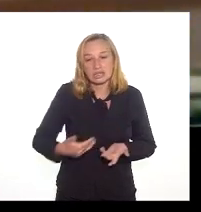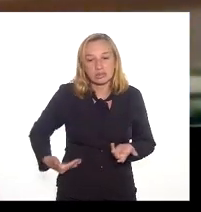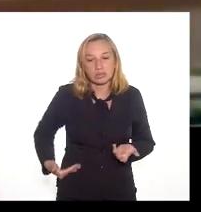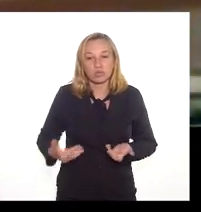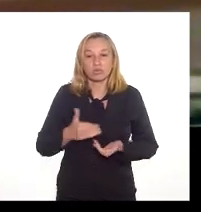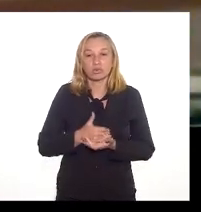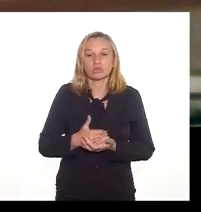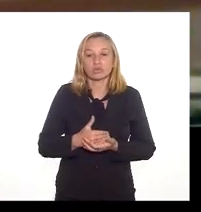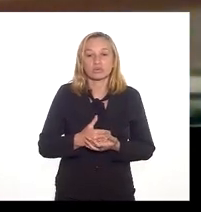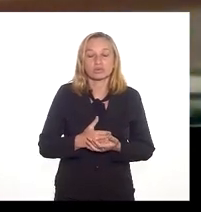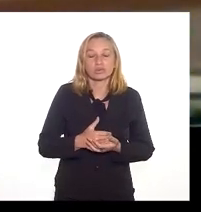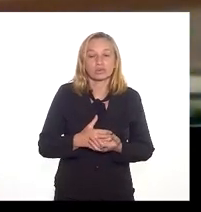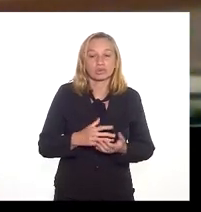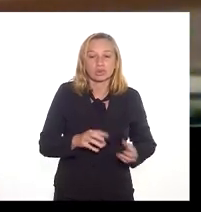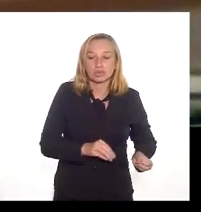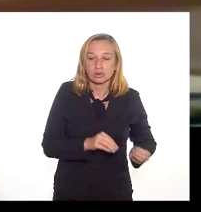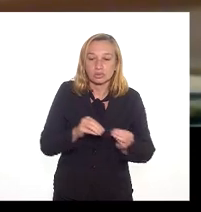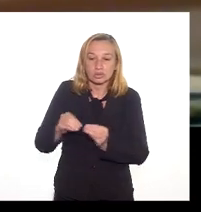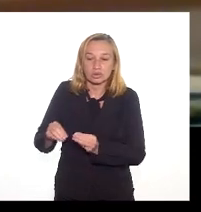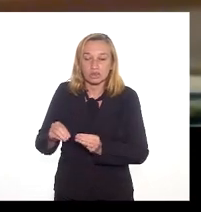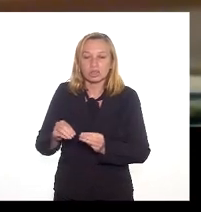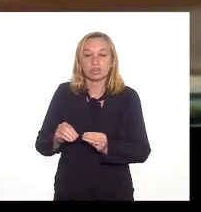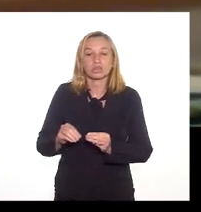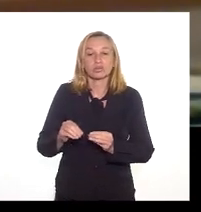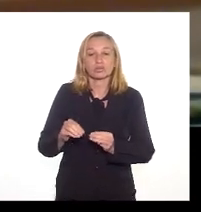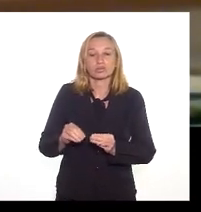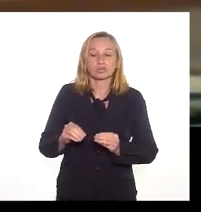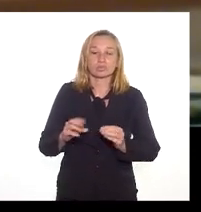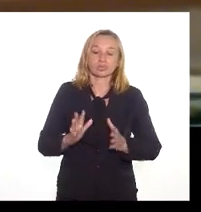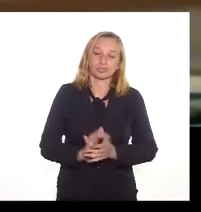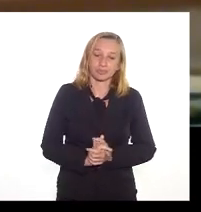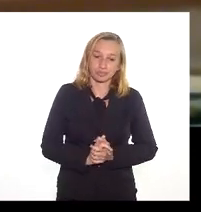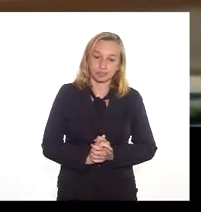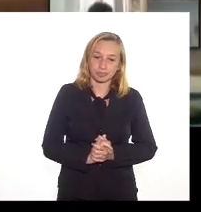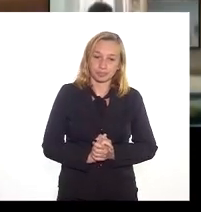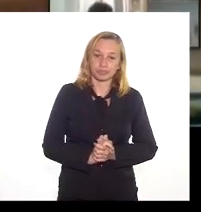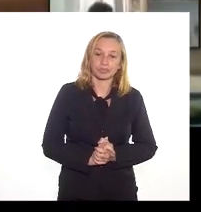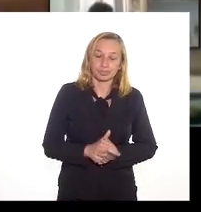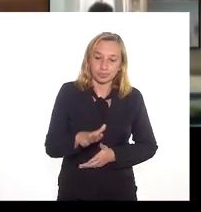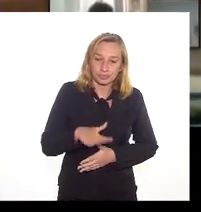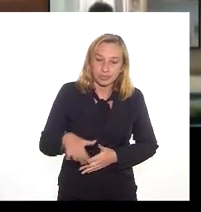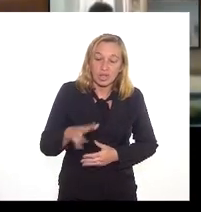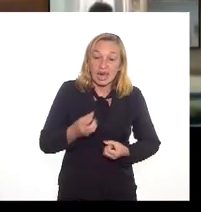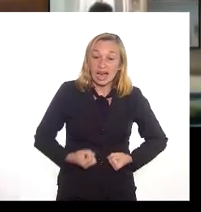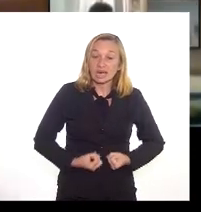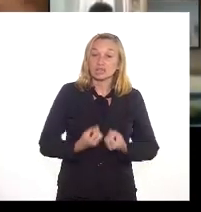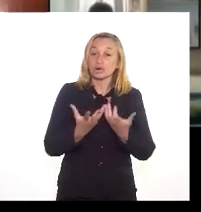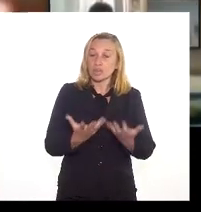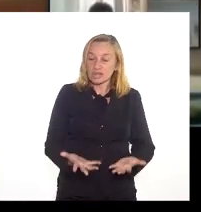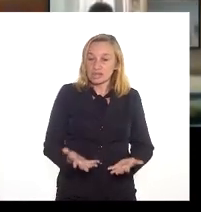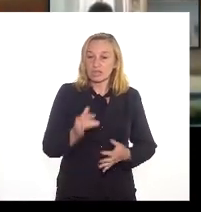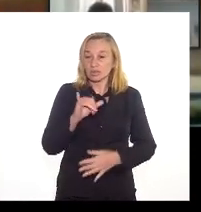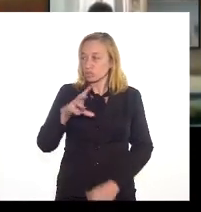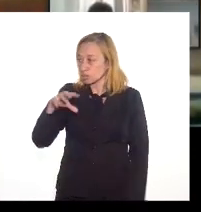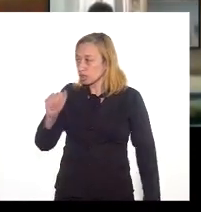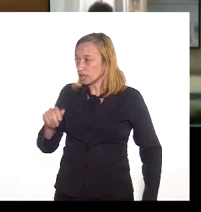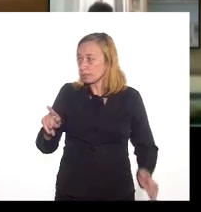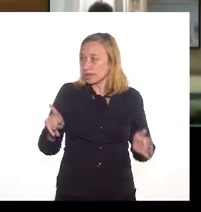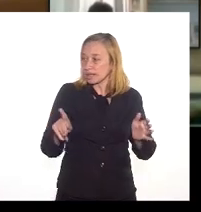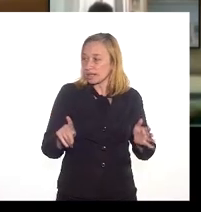destinação do imóvel. Nesse sentido a doação por parte do INCRA até pela